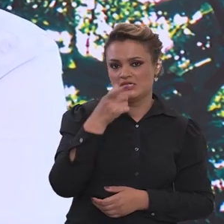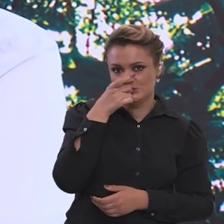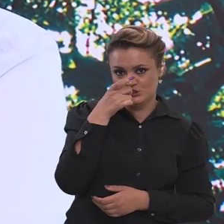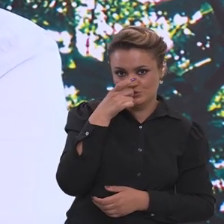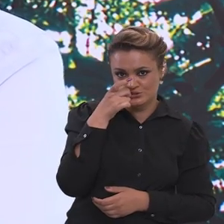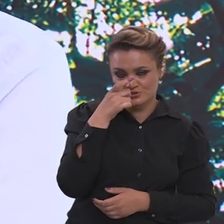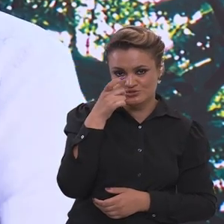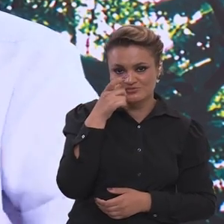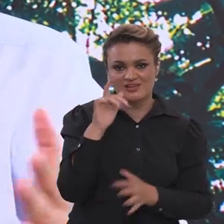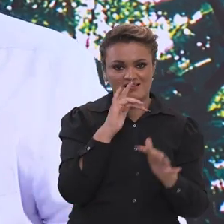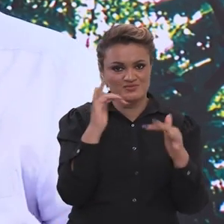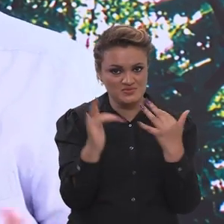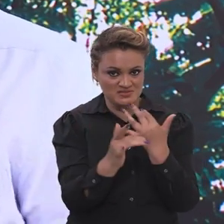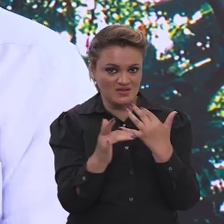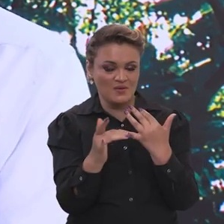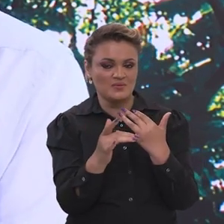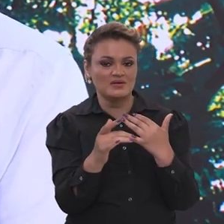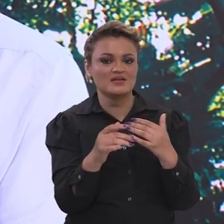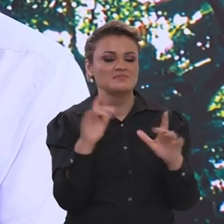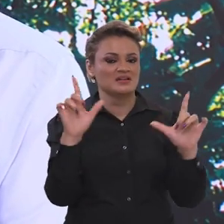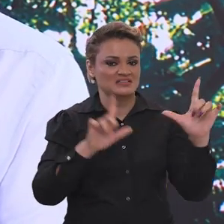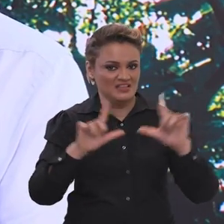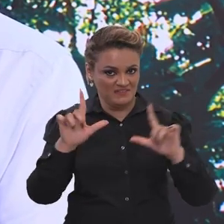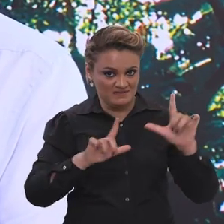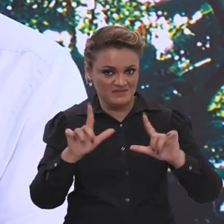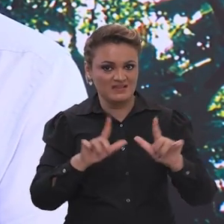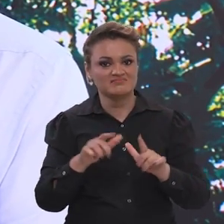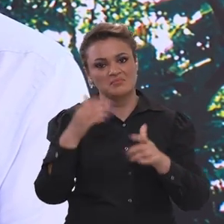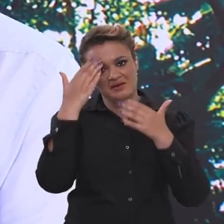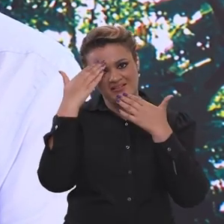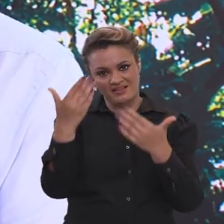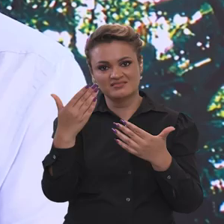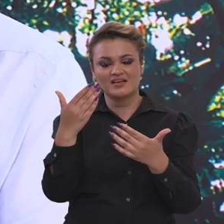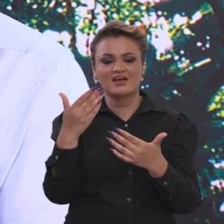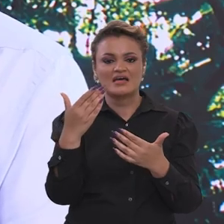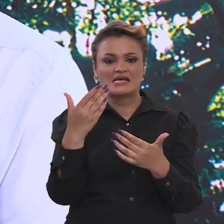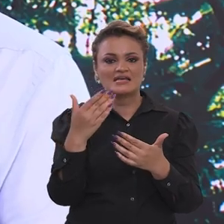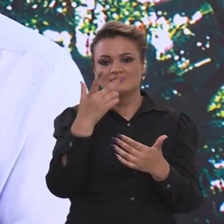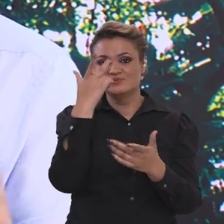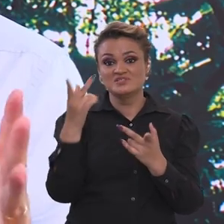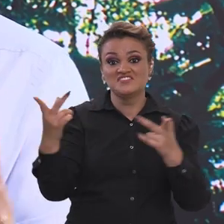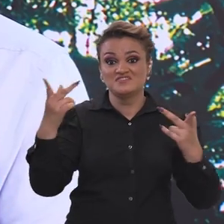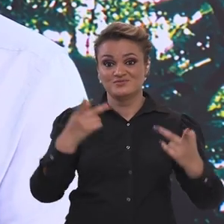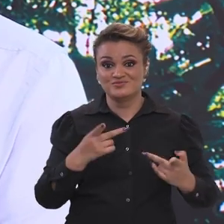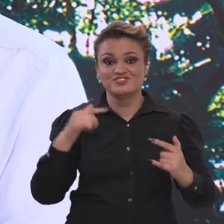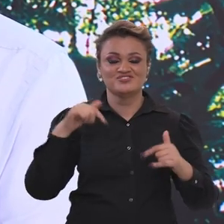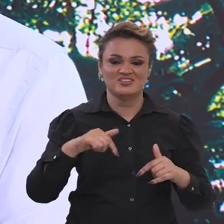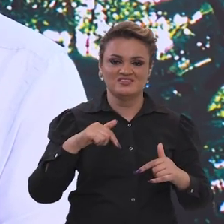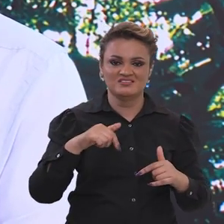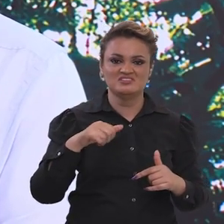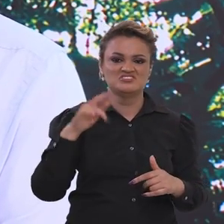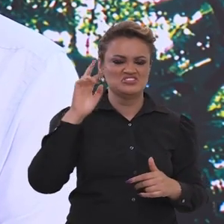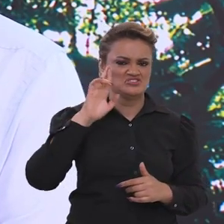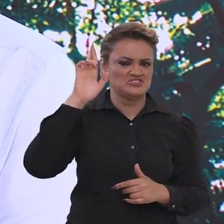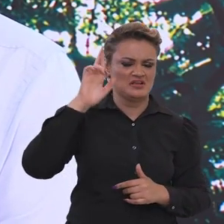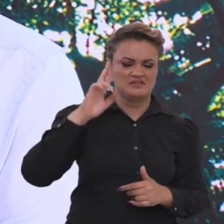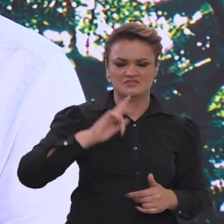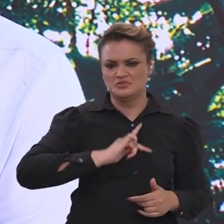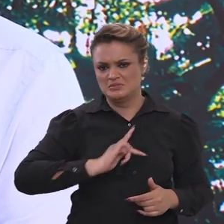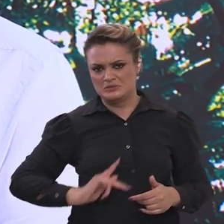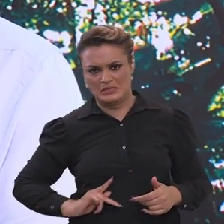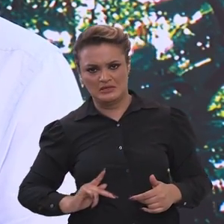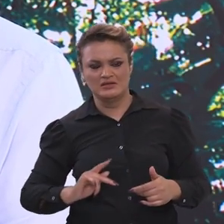ou que nos acompanharam pelas redes sociais e pela imprensa, agradecer aos visitantes,